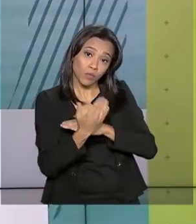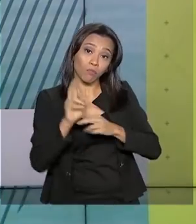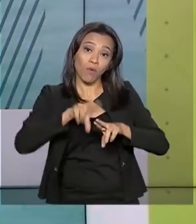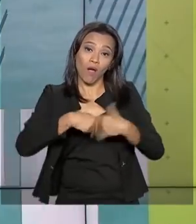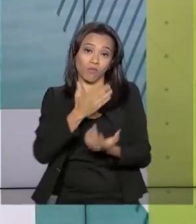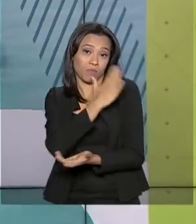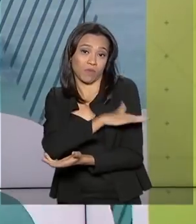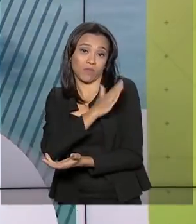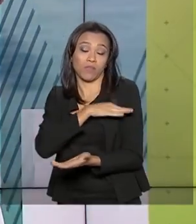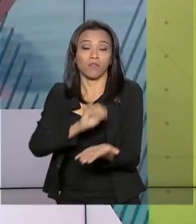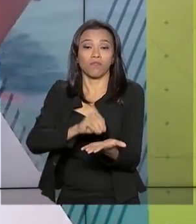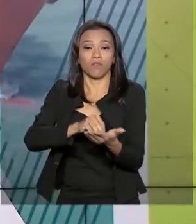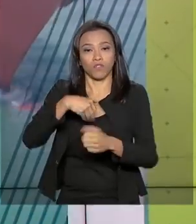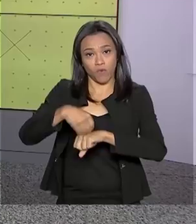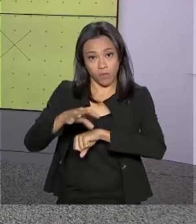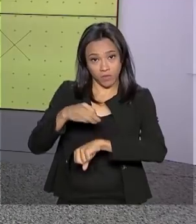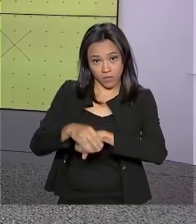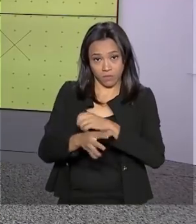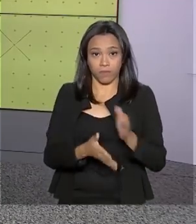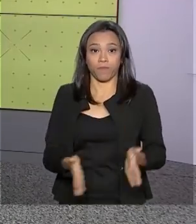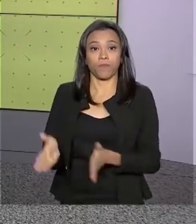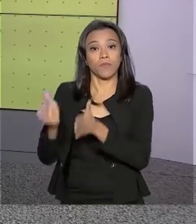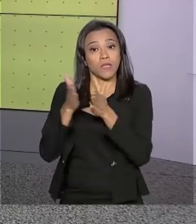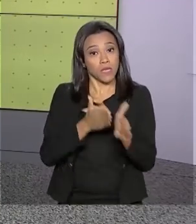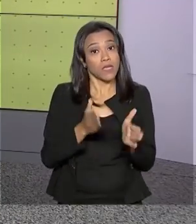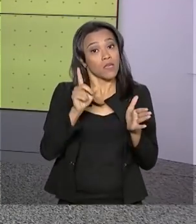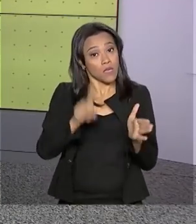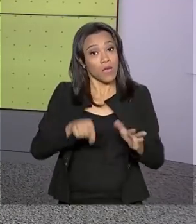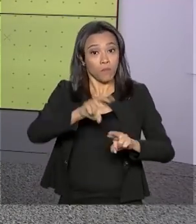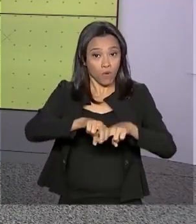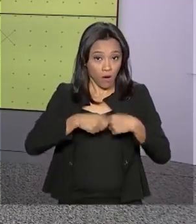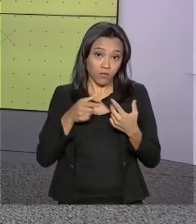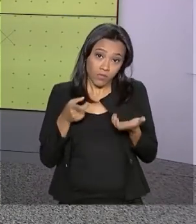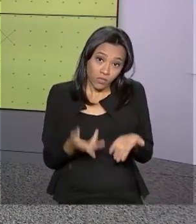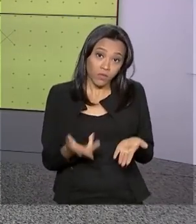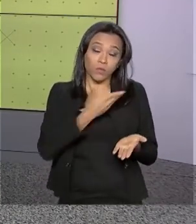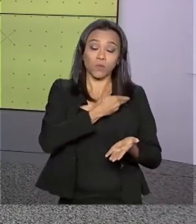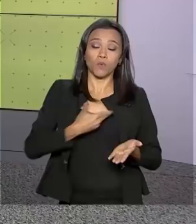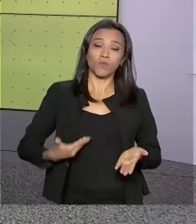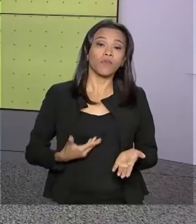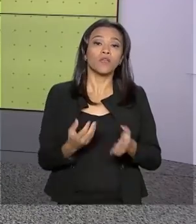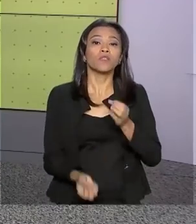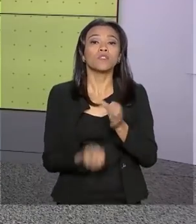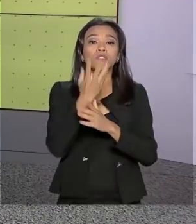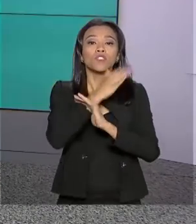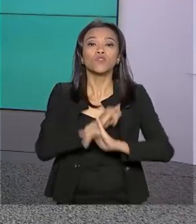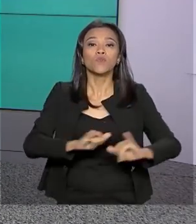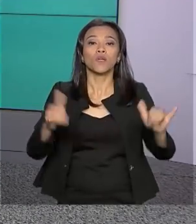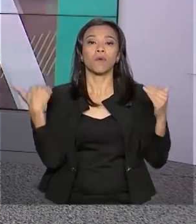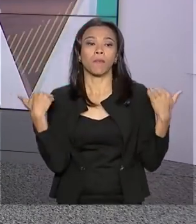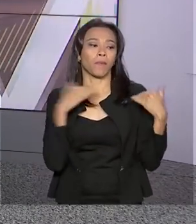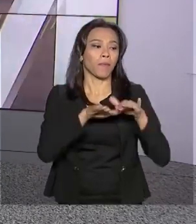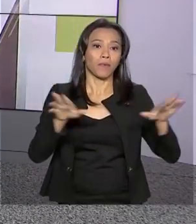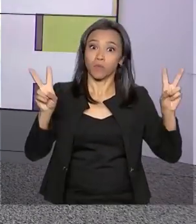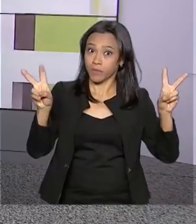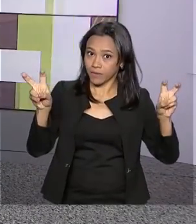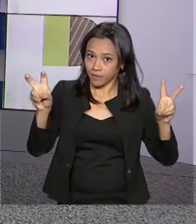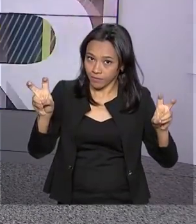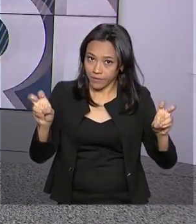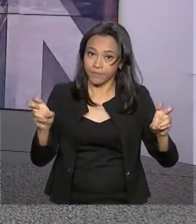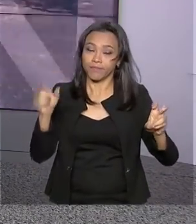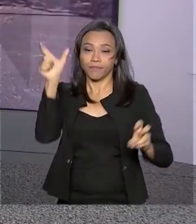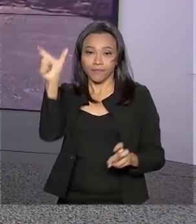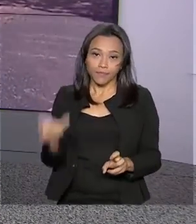falta de informação. E justamente por isso o governo está lançando uma campanha sobre o assunto. A